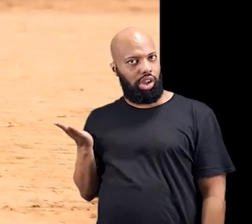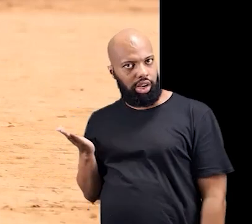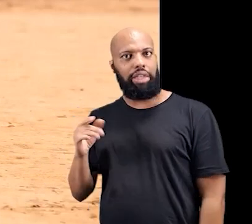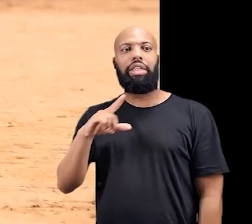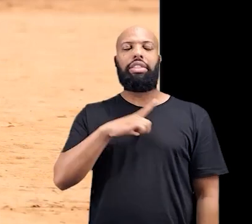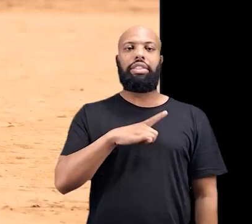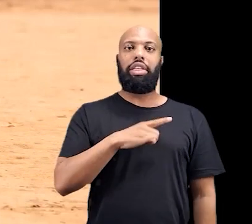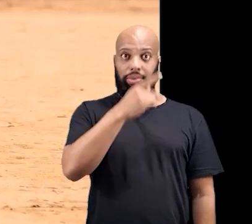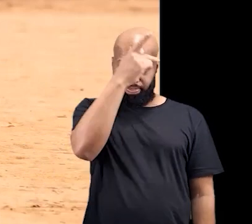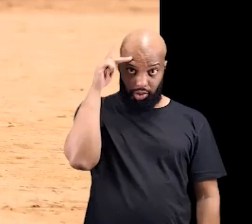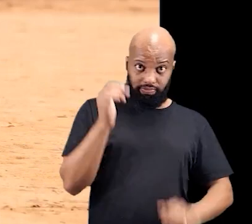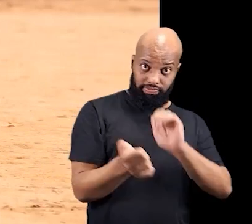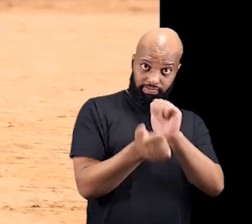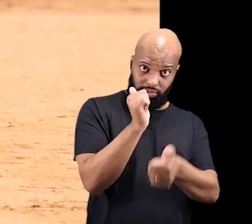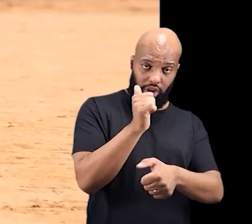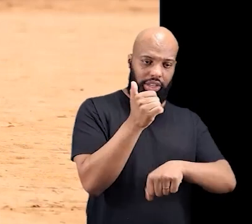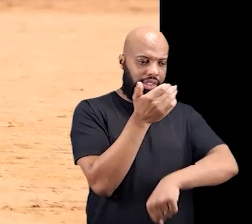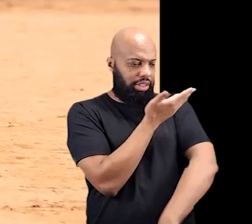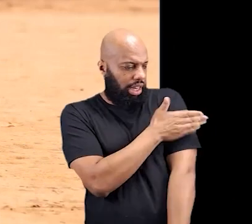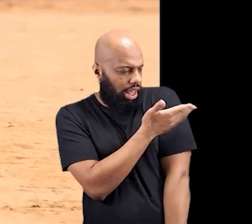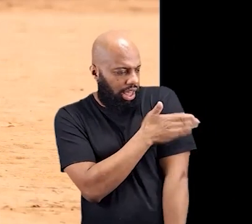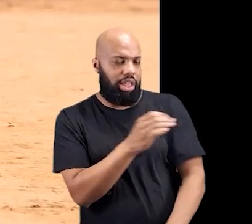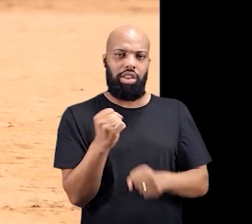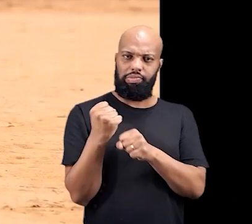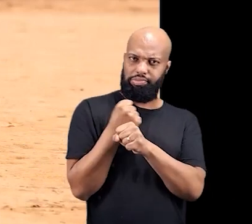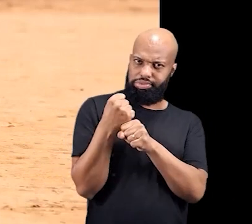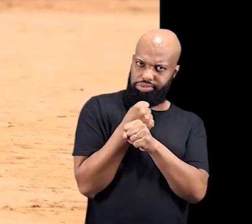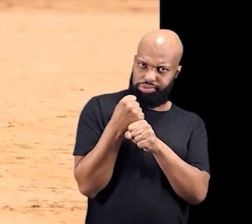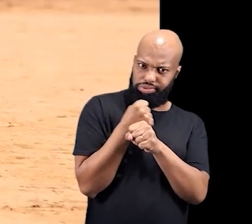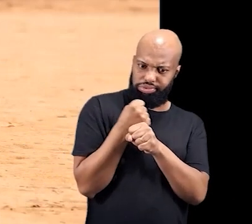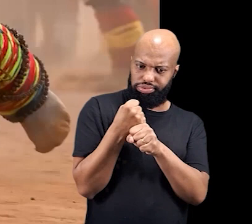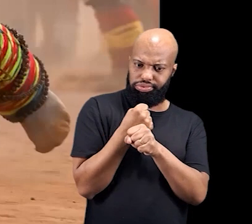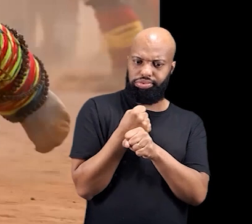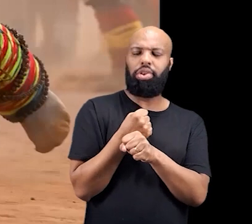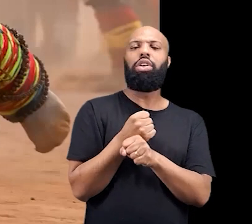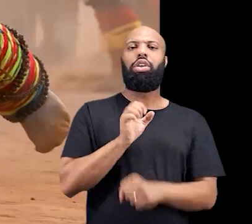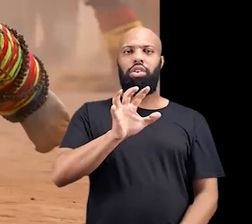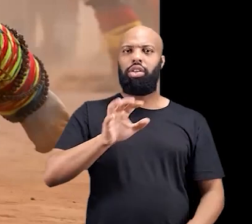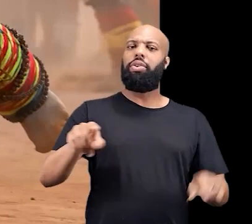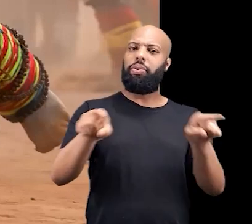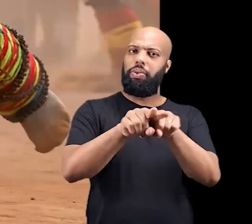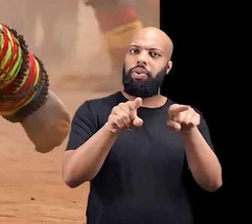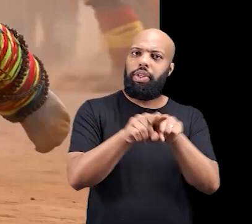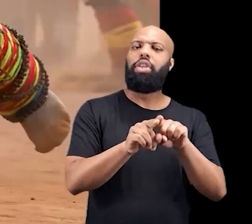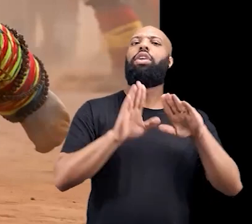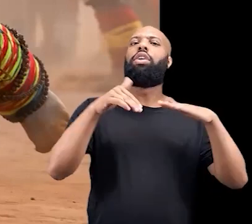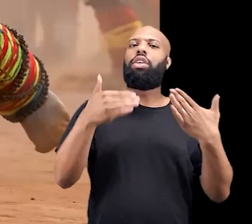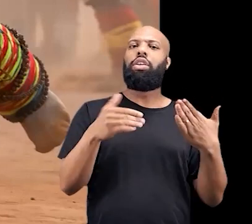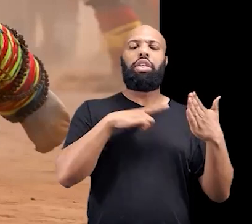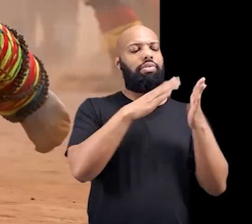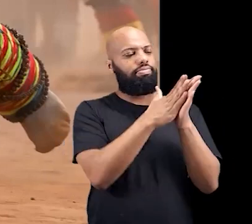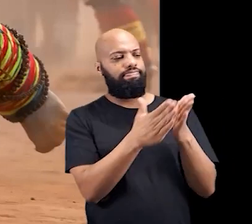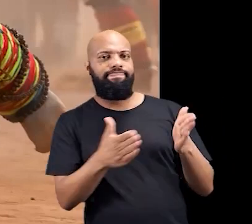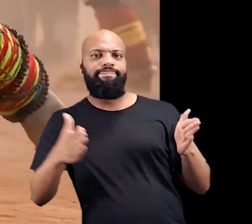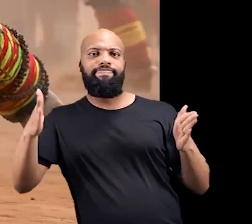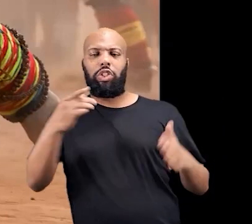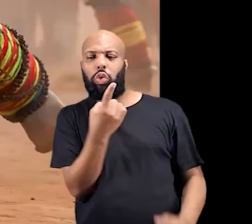acontece ali no Xingu, existem os lutadores, eles treinam muitos anos para isso e